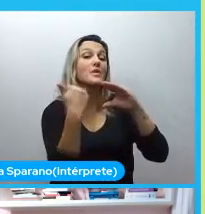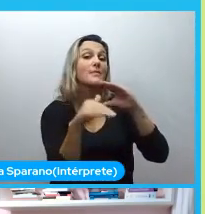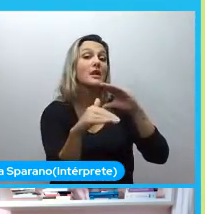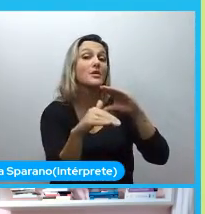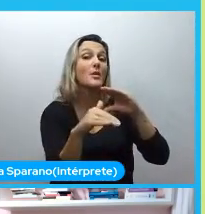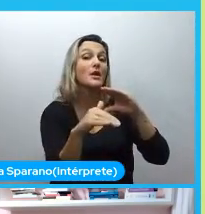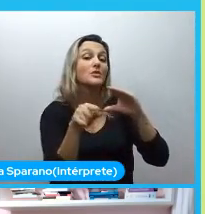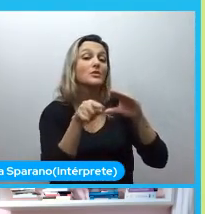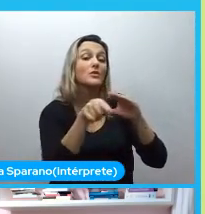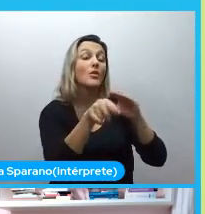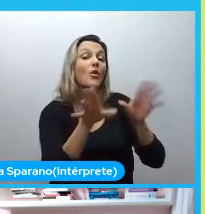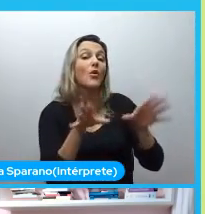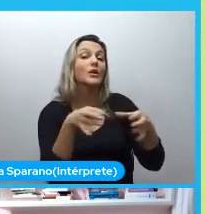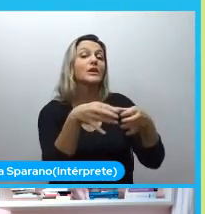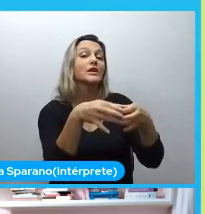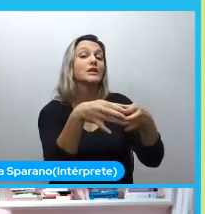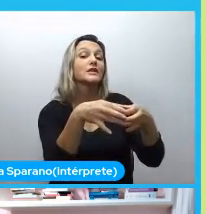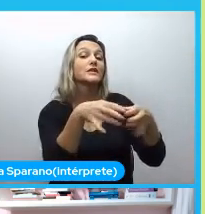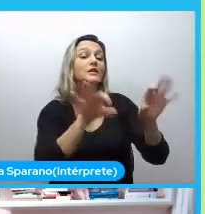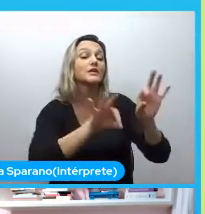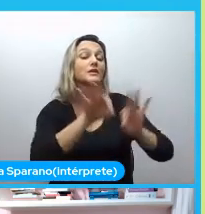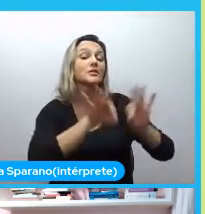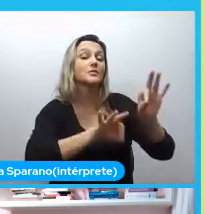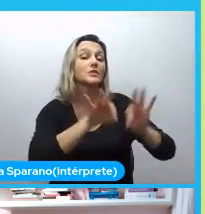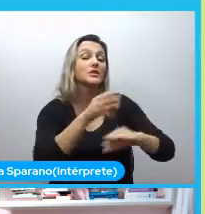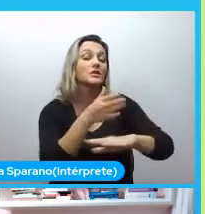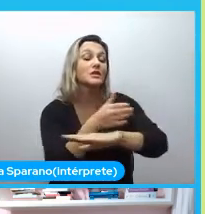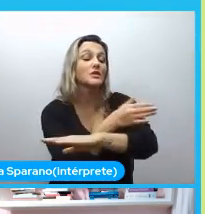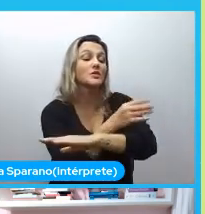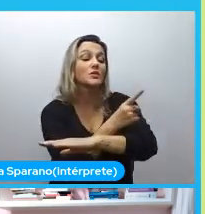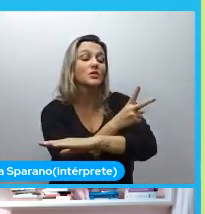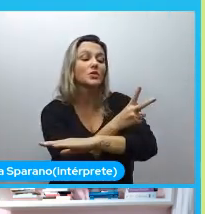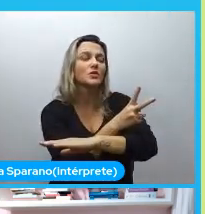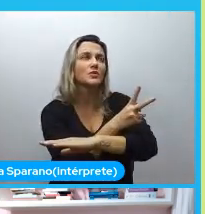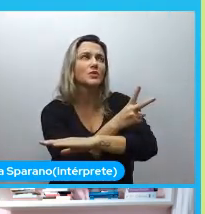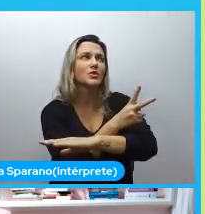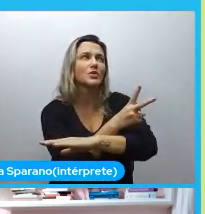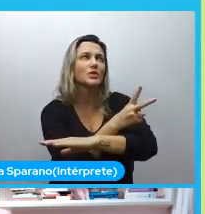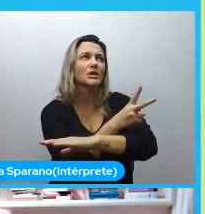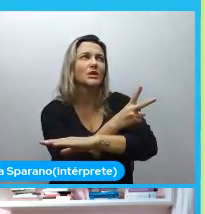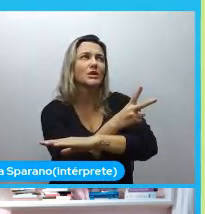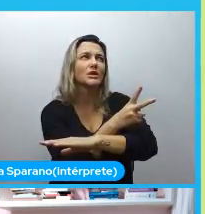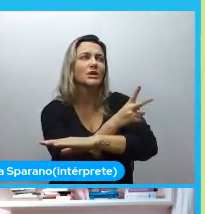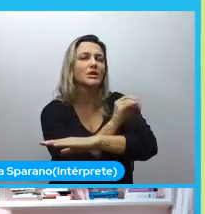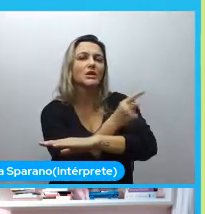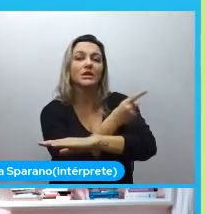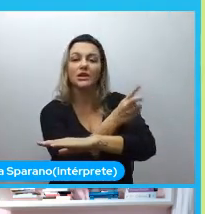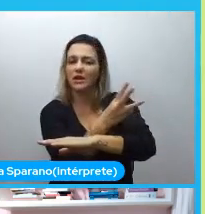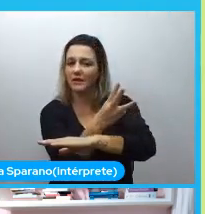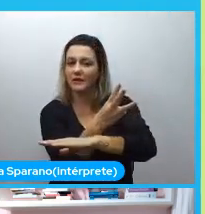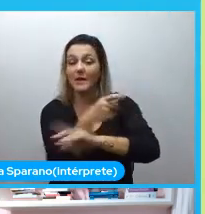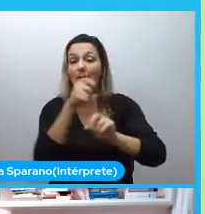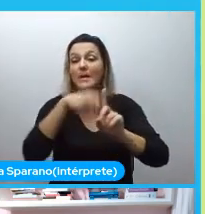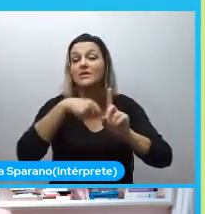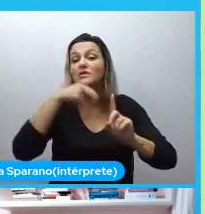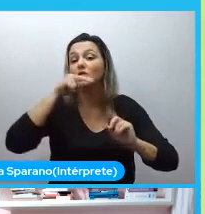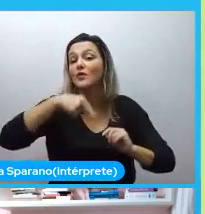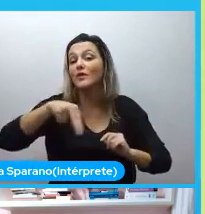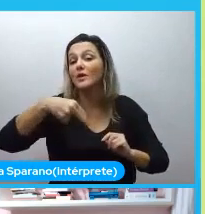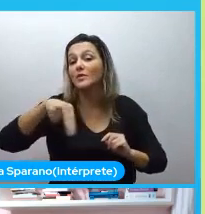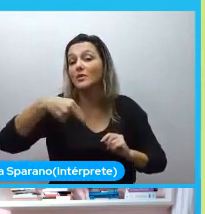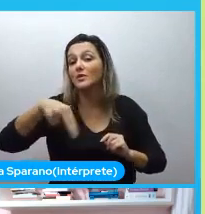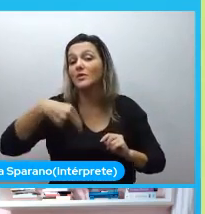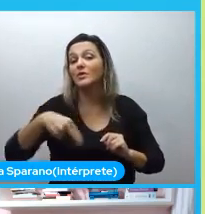foi, tipo, no finalzinho de 2013. Foi em novembro de 2013. Que a gente foi lá e, tipo,